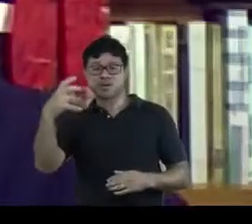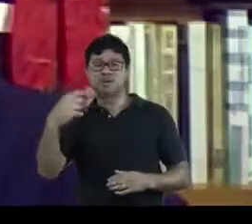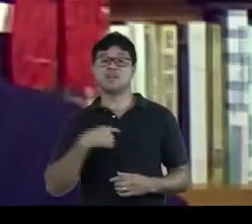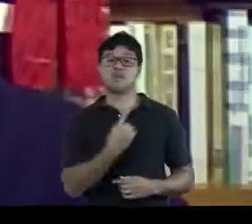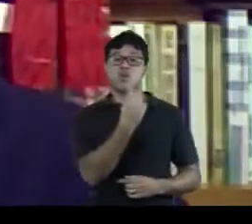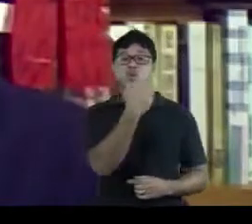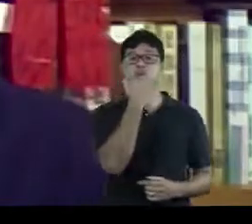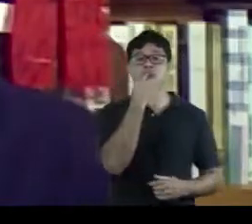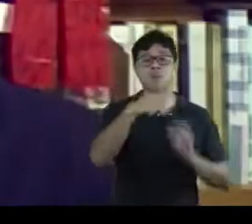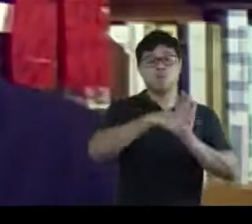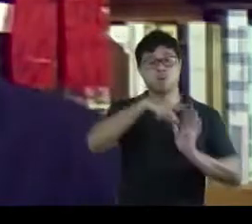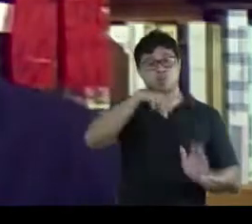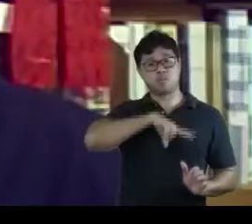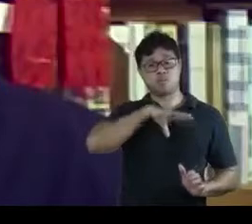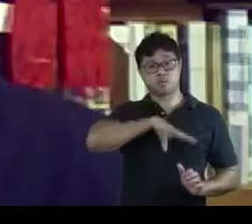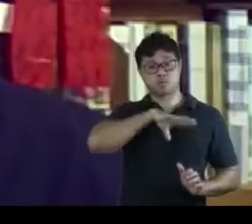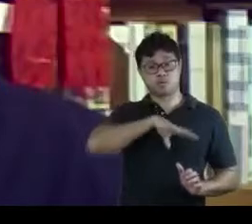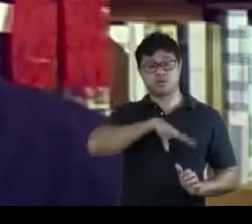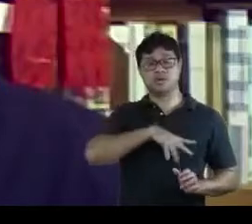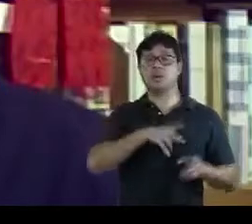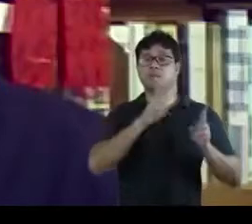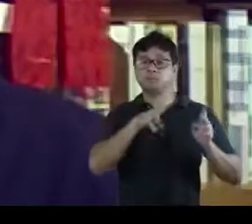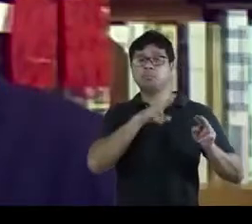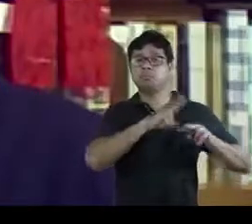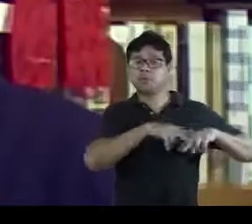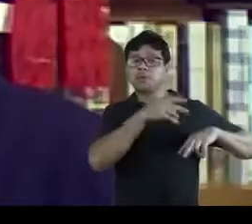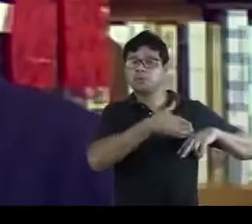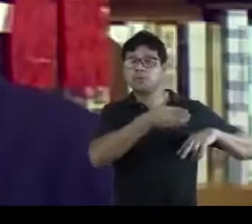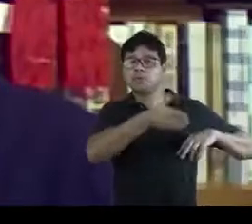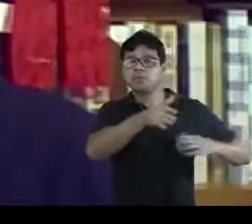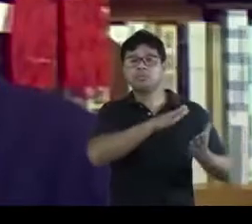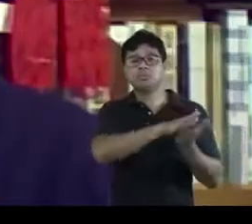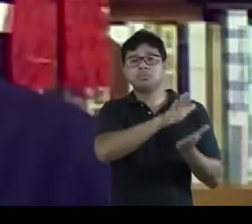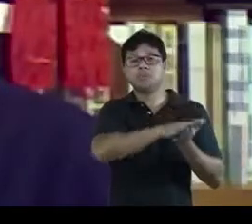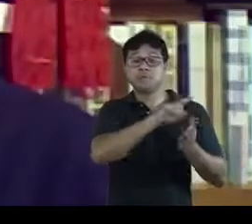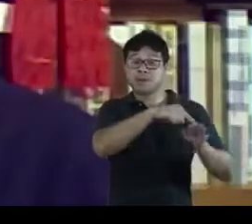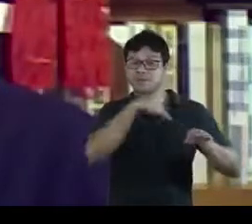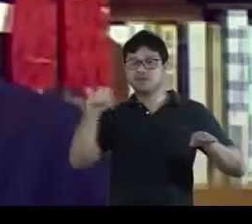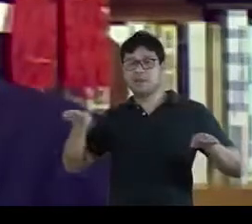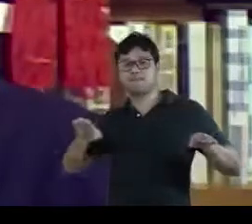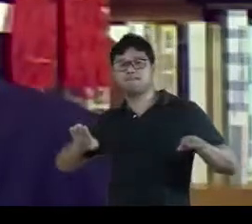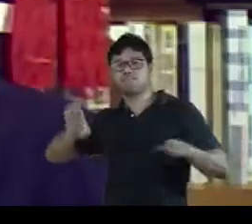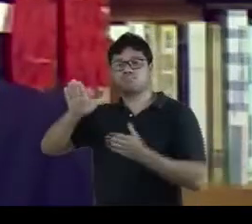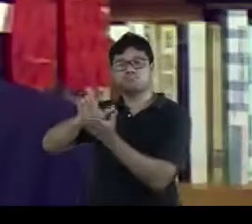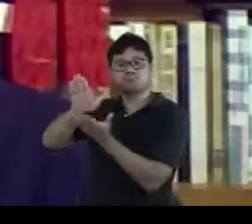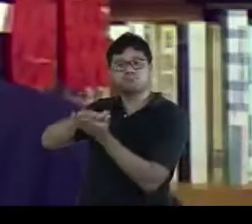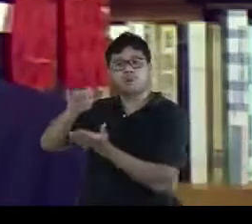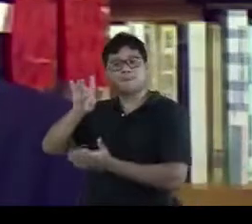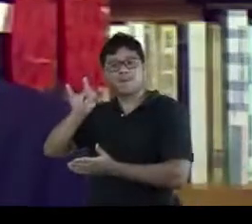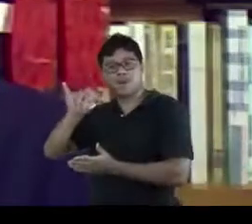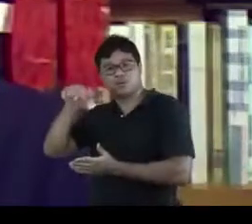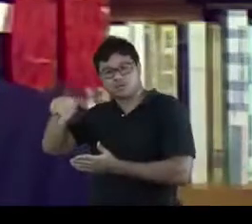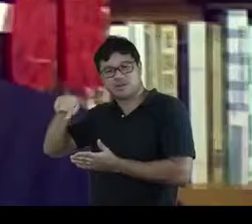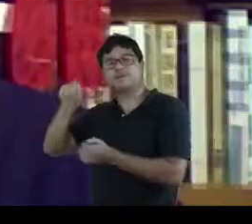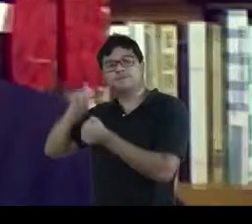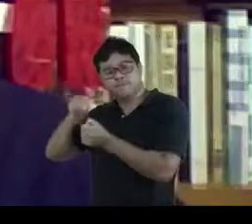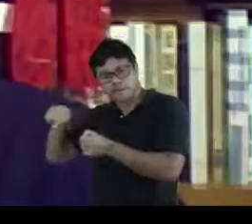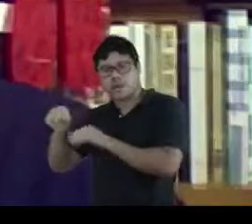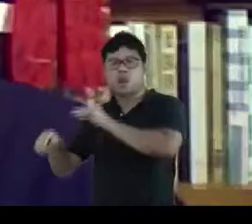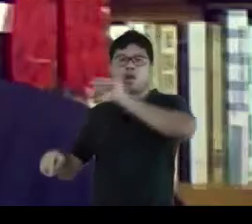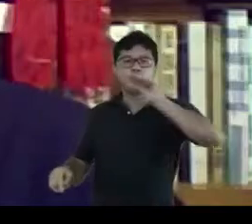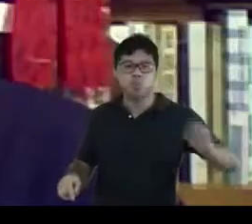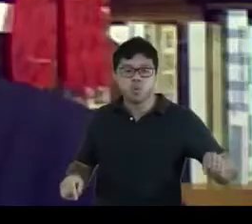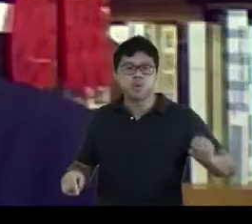língua portuguesa e, quiçá, não tenha sido impresso na Bélgica. Trata-se do romance de Eugênio Scrib,